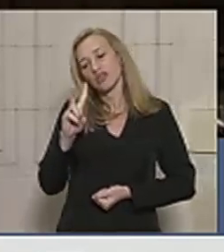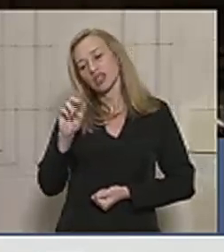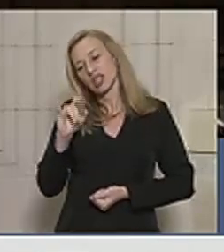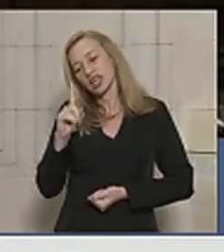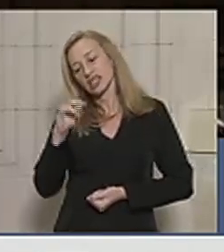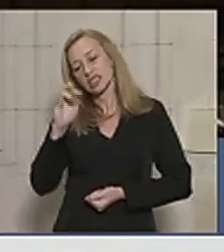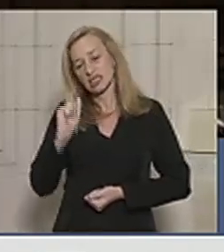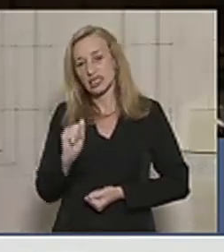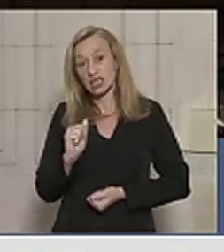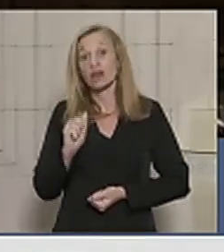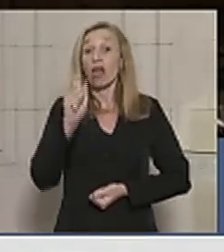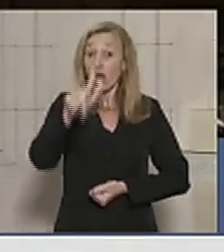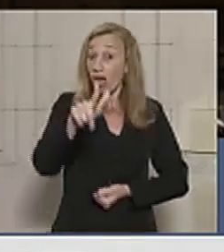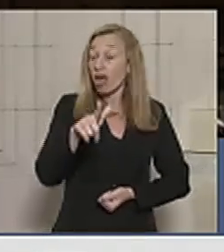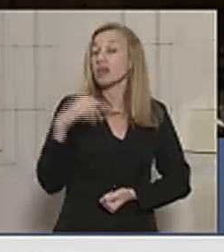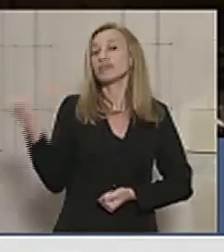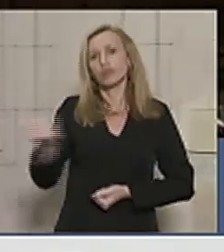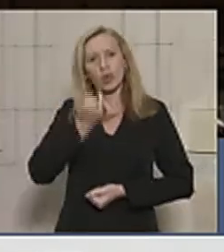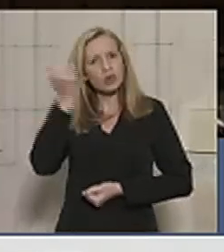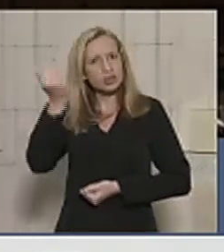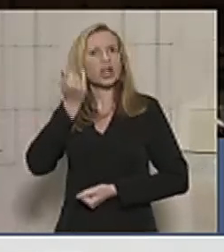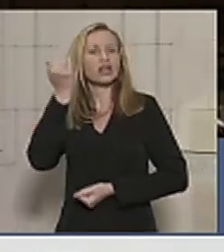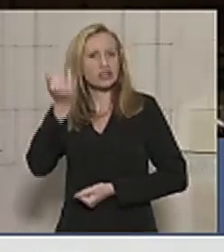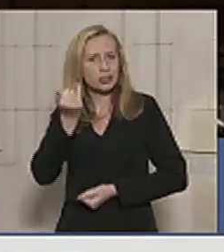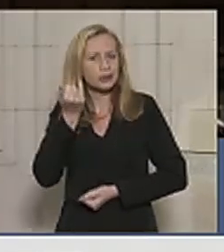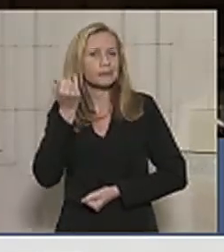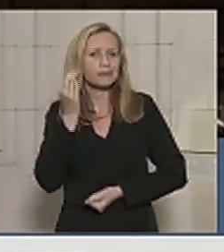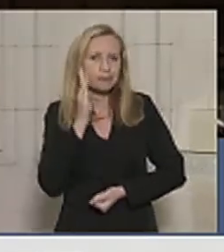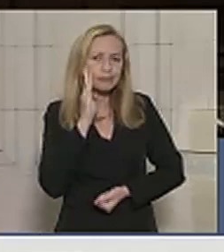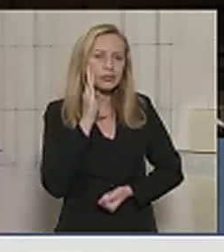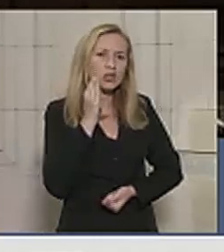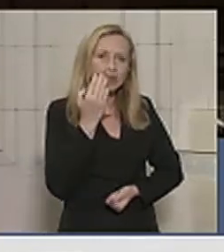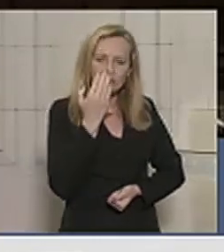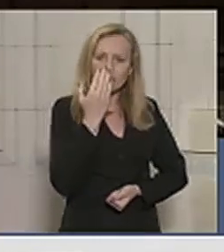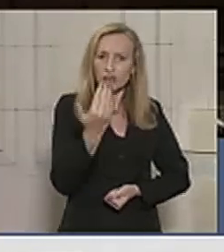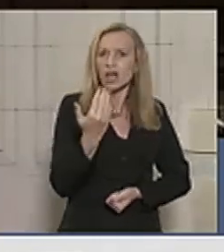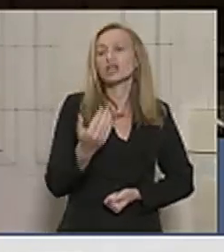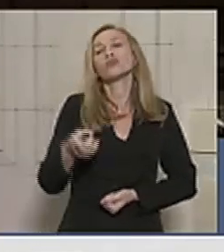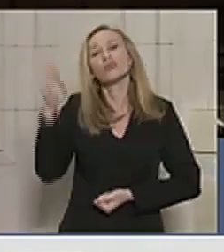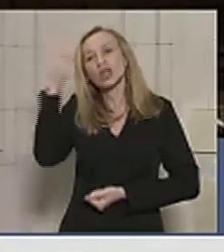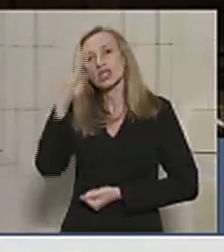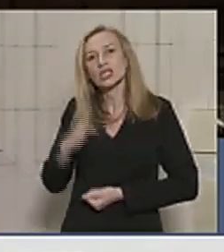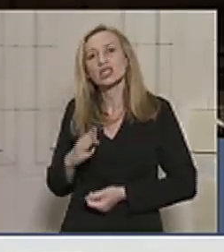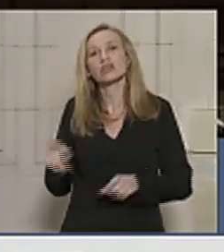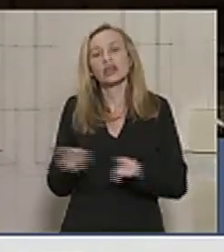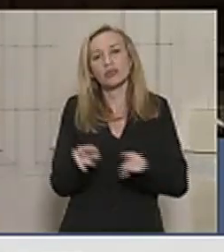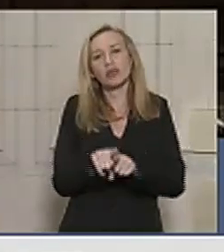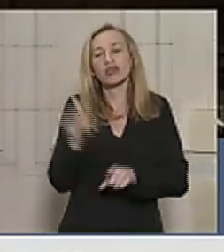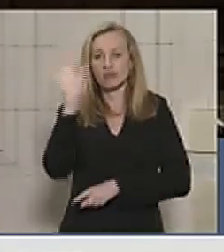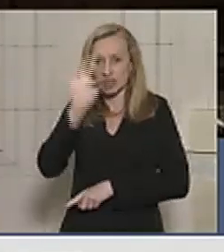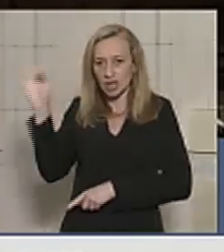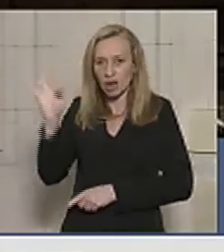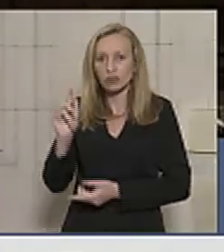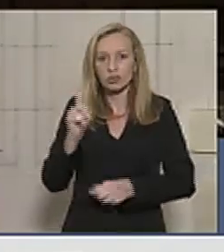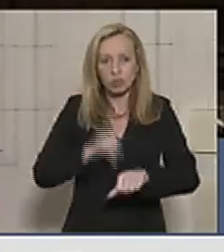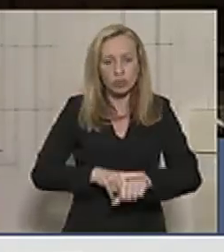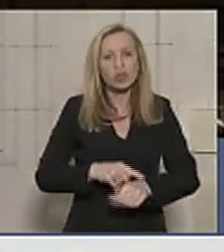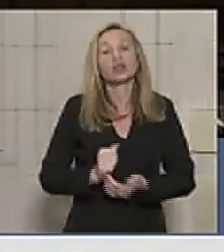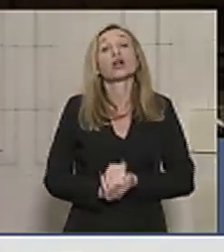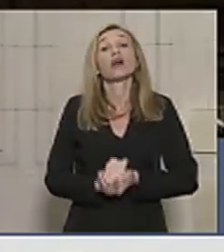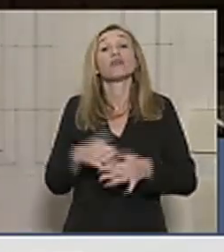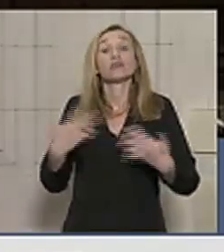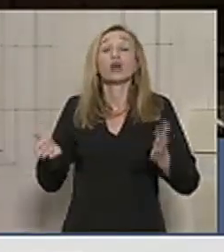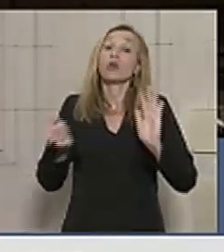a reforma mais importante a ser enfrentada pelo Brasil e pelo governo federal nesse momento. Aliás, uma